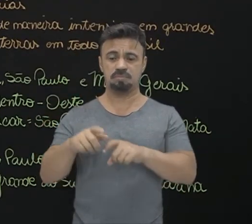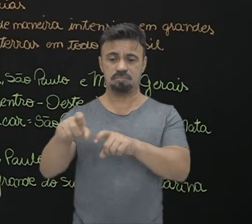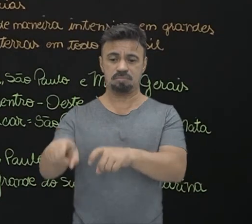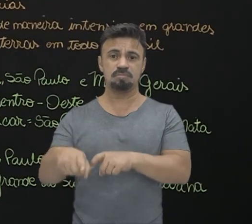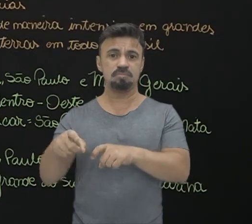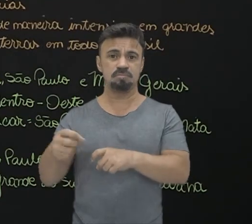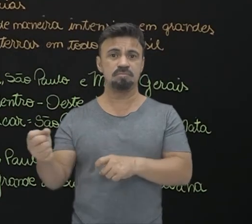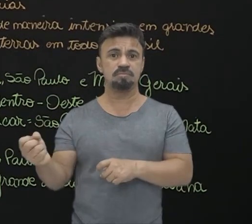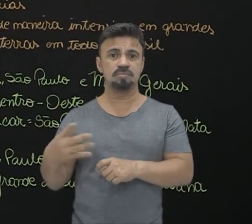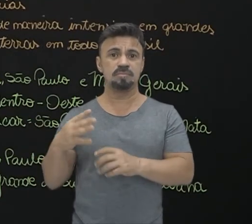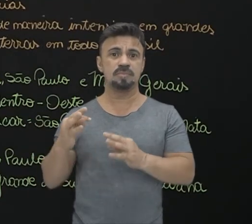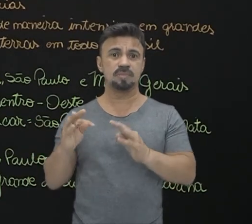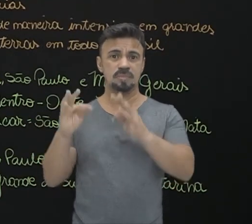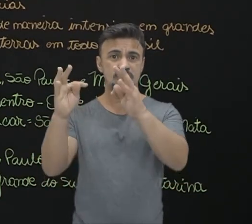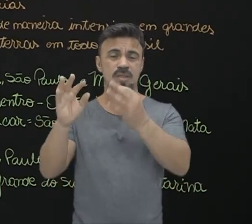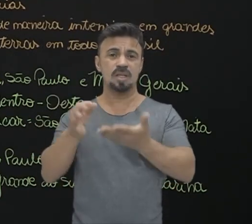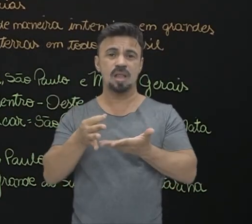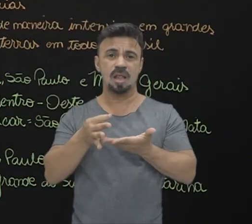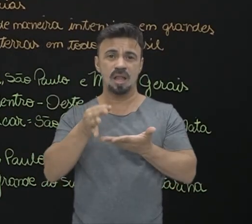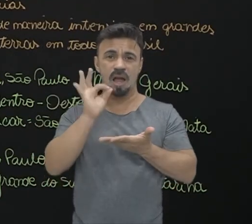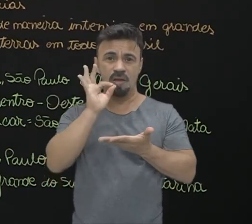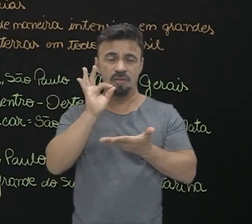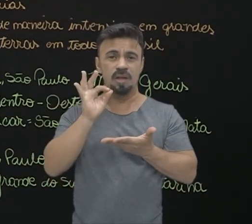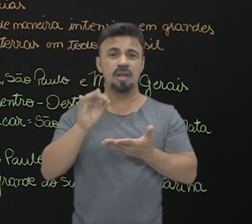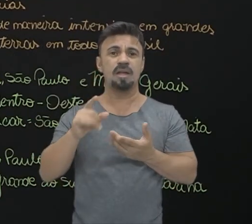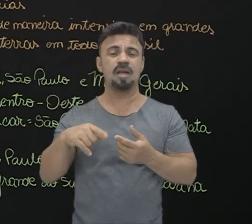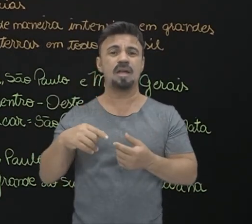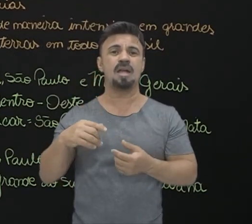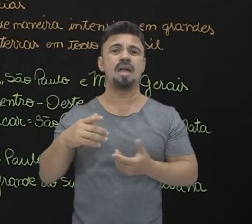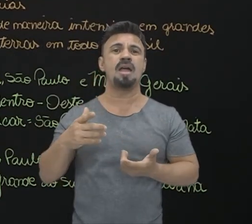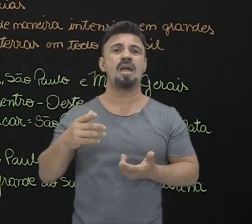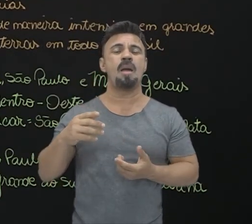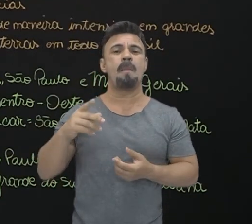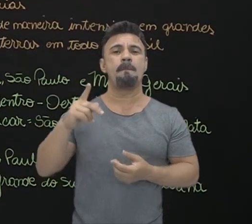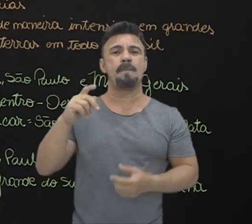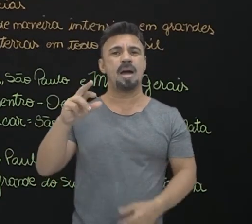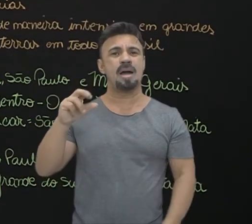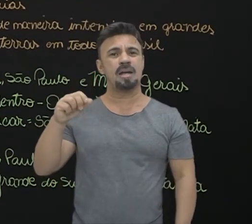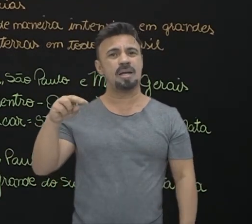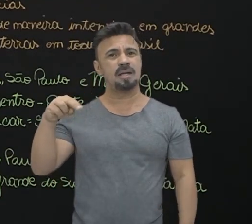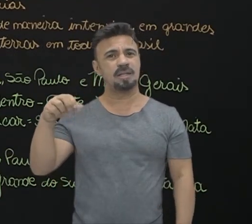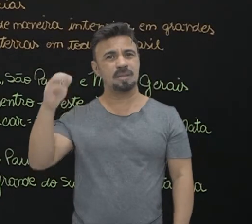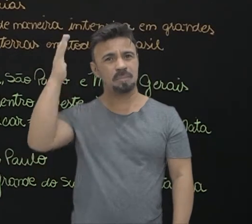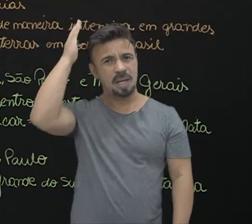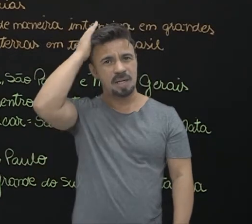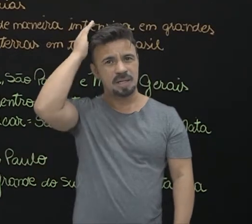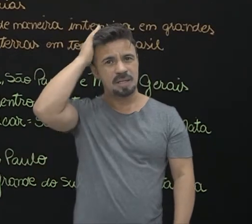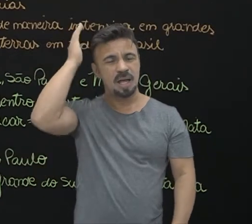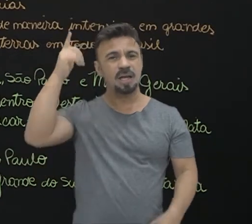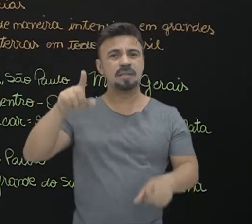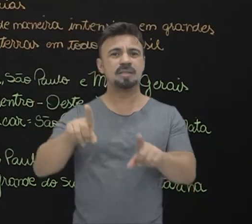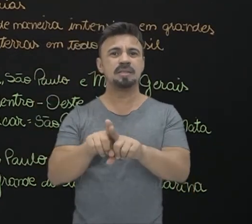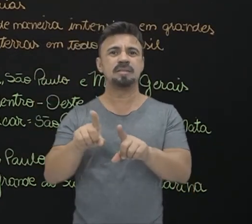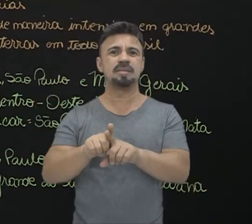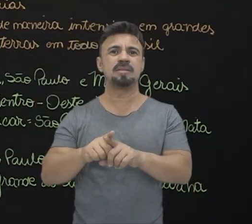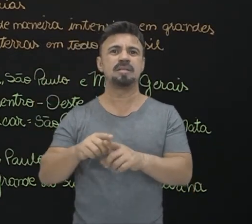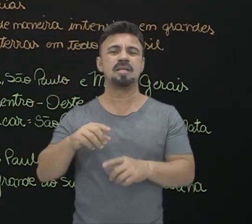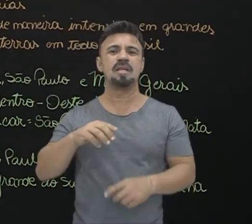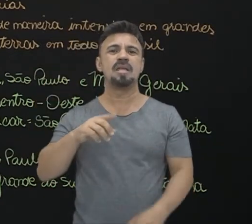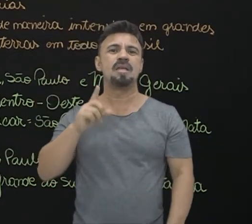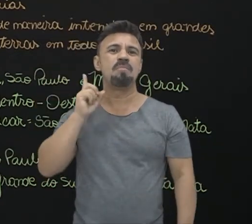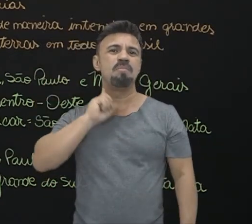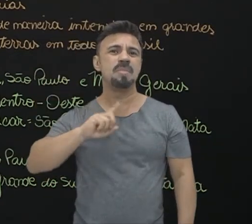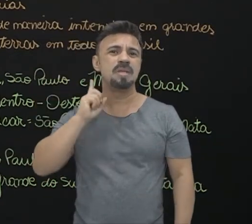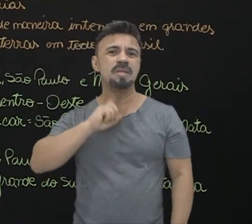moderna. Nós temos aí o café, que é produzido no Paraná, em São Paulo e em Minas Gerais e abastece grande parte do nosso